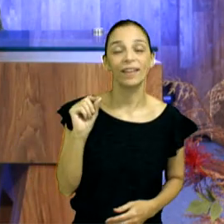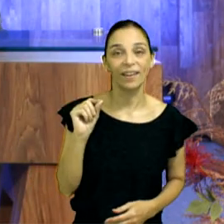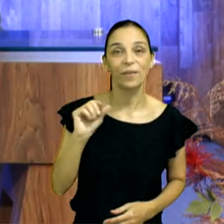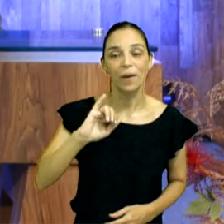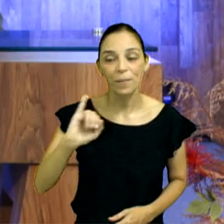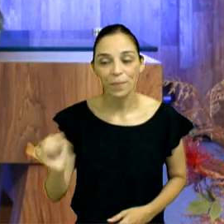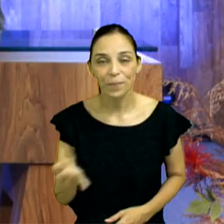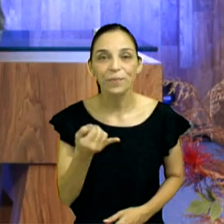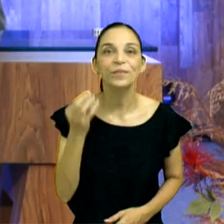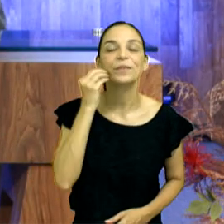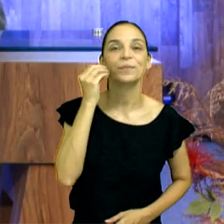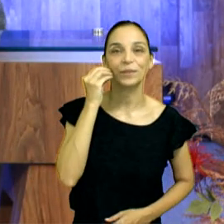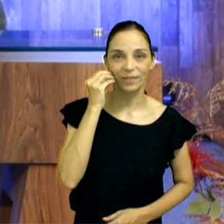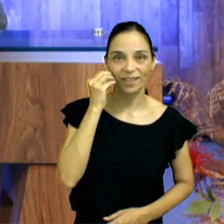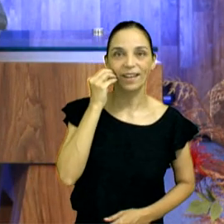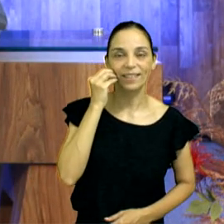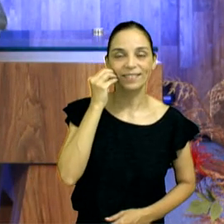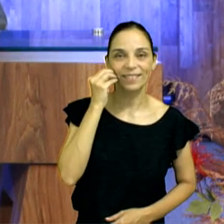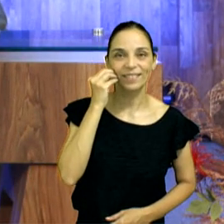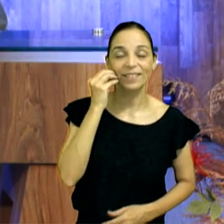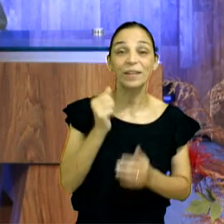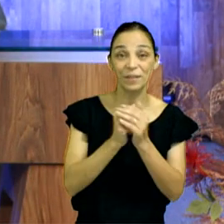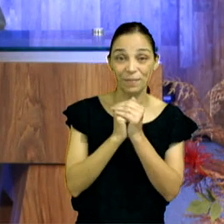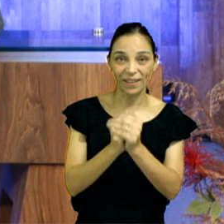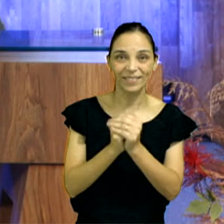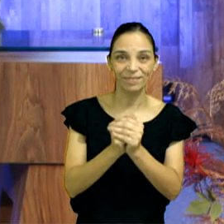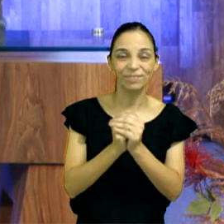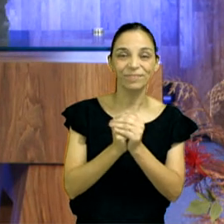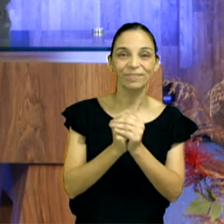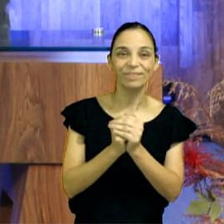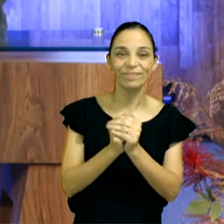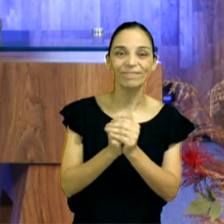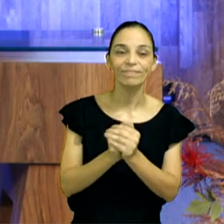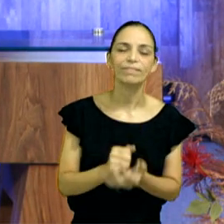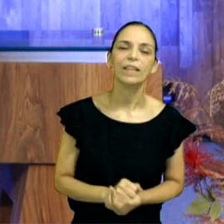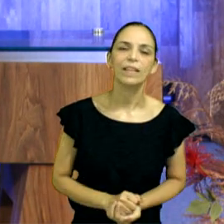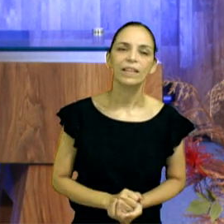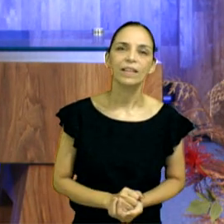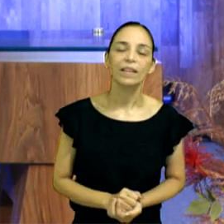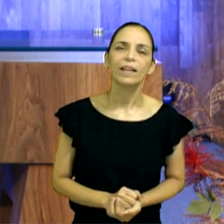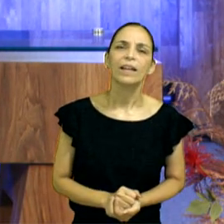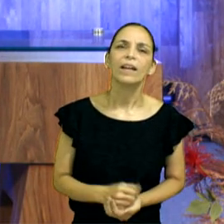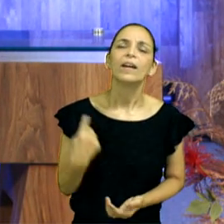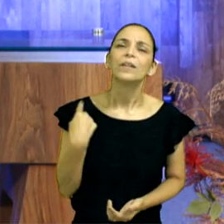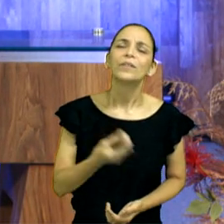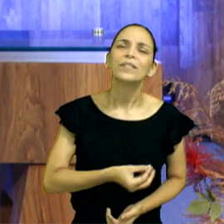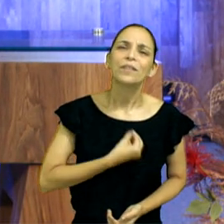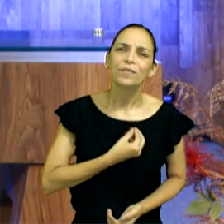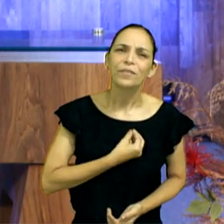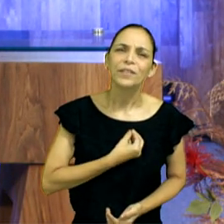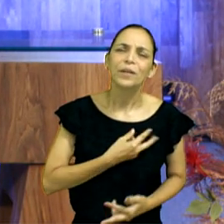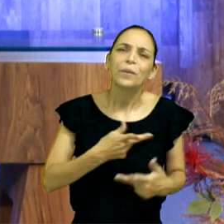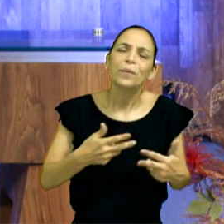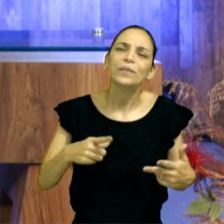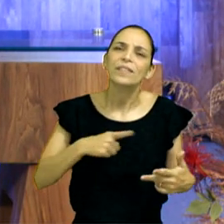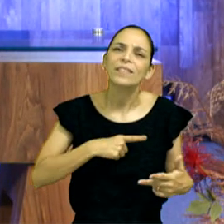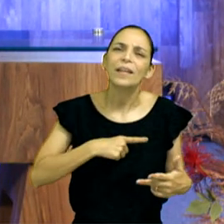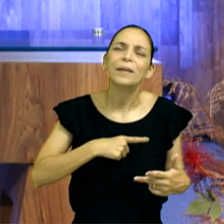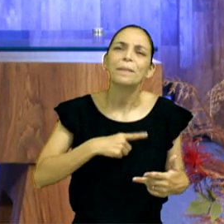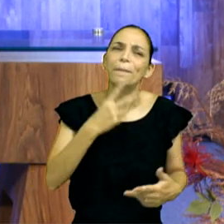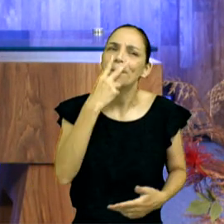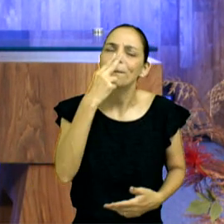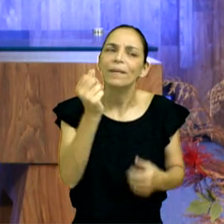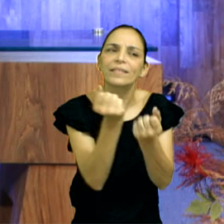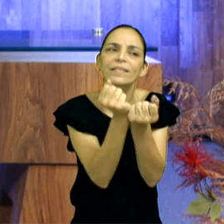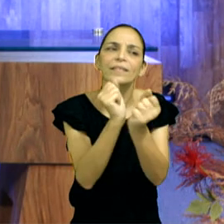aproveitar essa oportunidade. Amém? Tem algumas situações na nossa vida que parecem impossíveis, não é? Eu não sei se